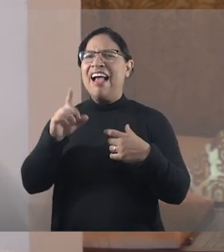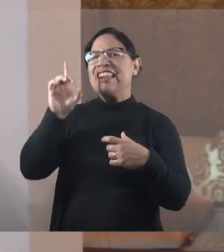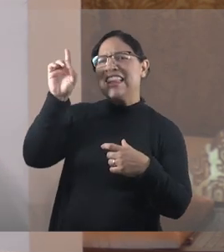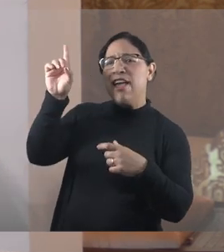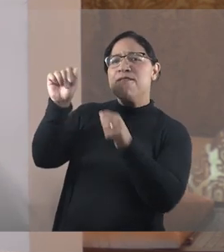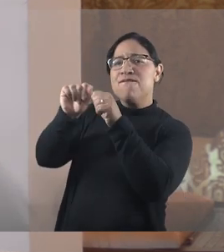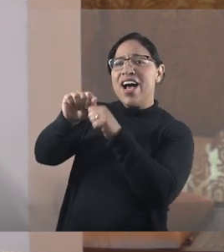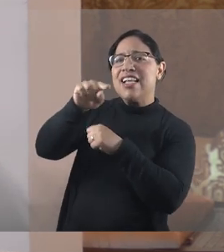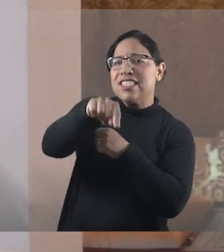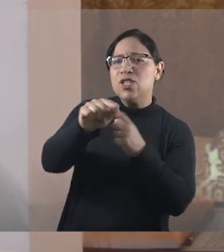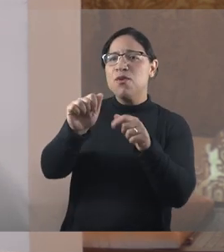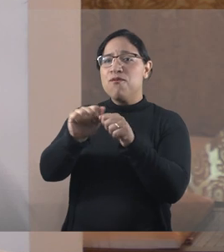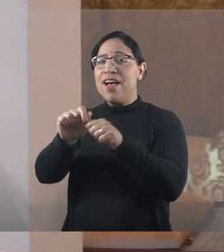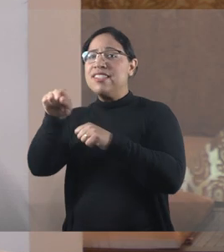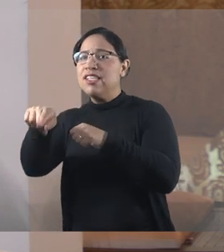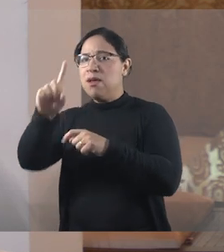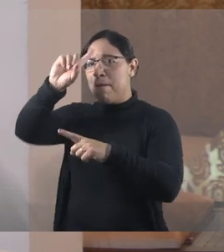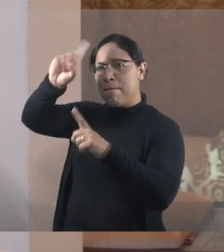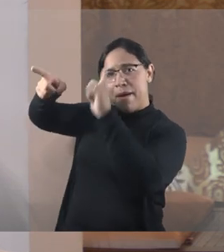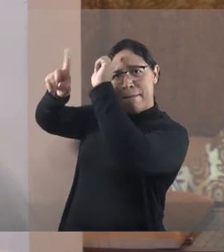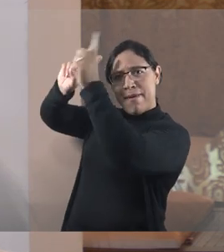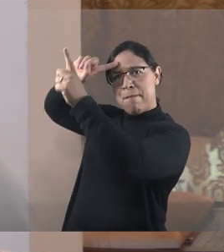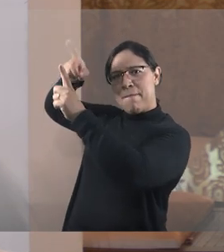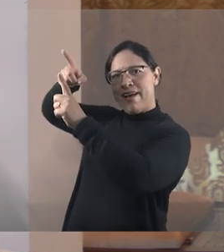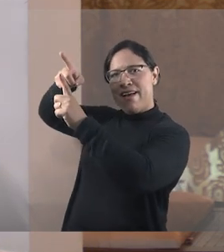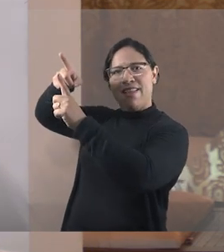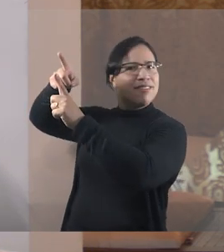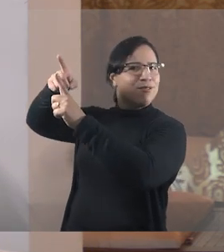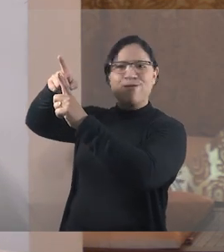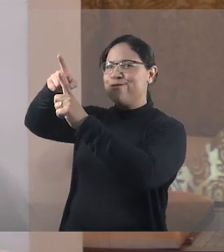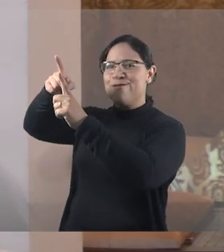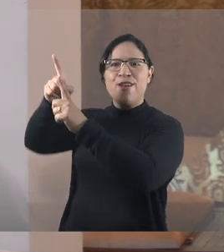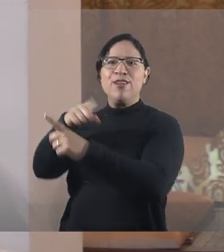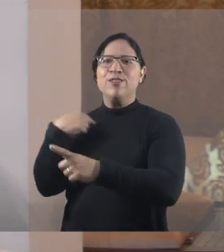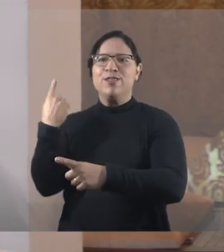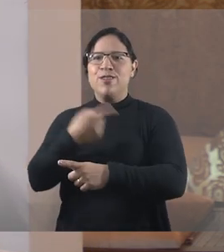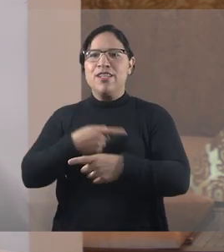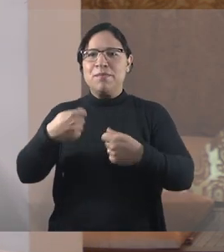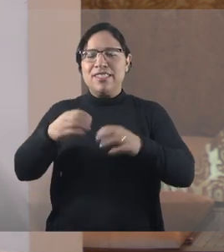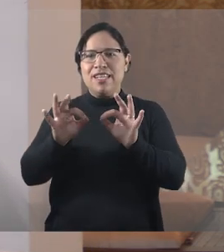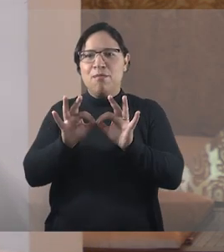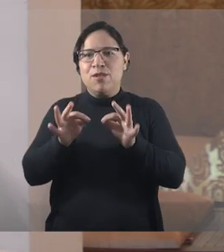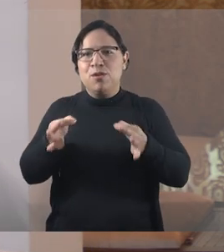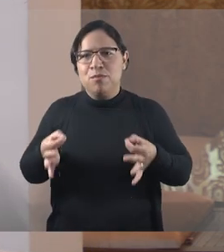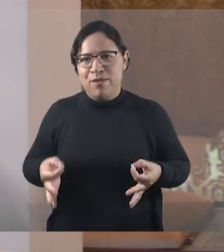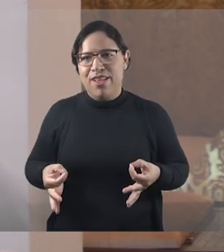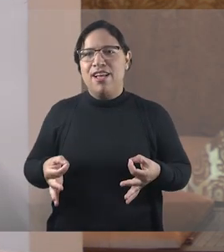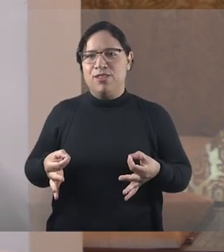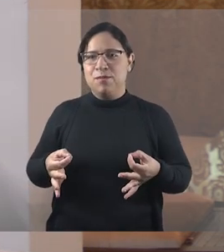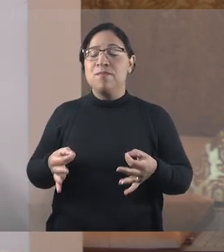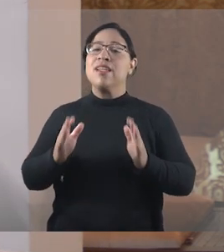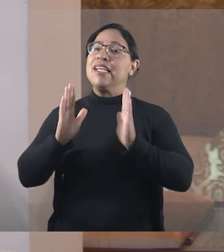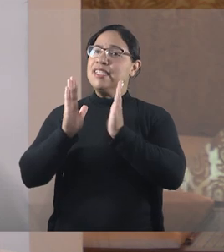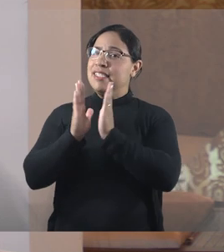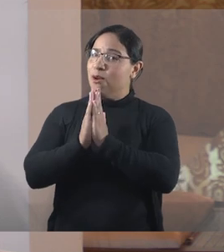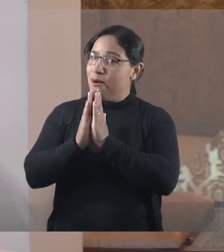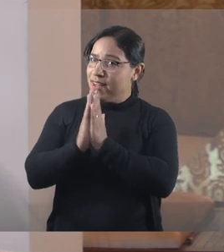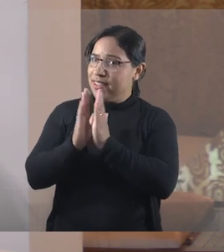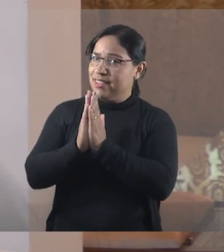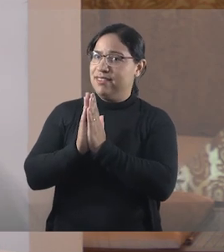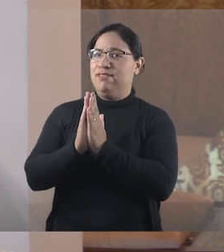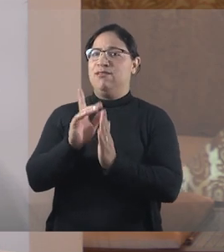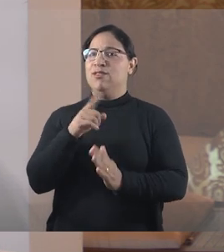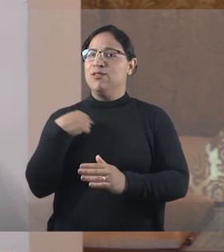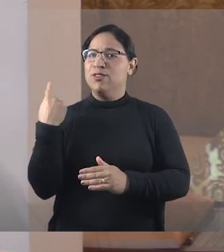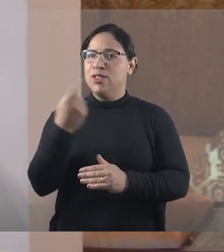Senhor faça desta maneira. Mas a humildade precisa caminhar conosco. Sabedoria e oração. Nós precisamos ter